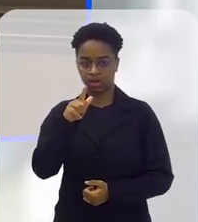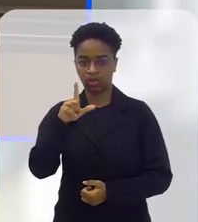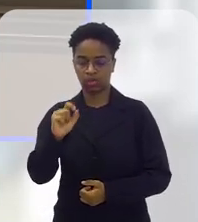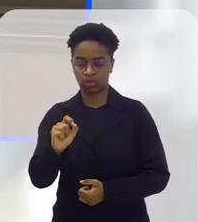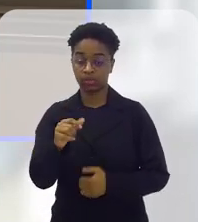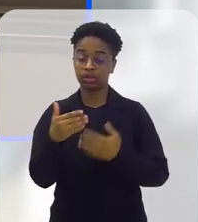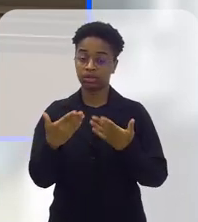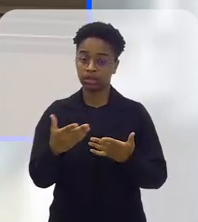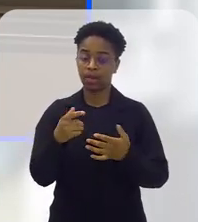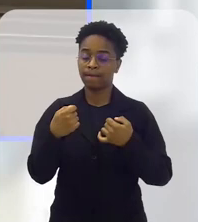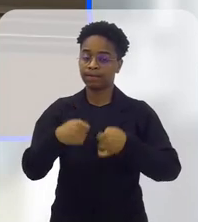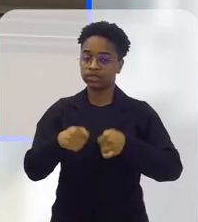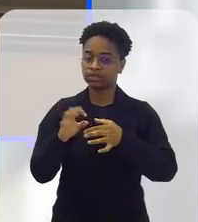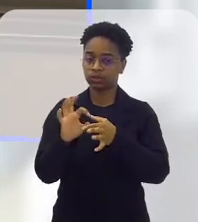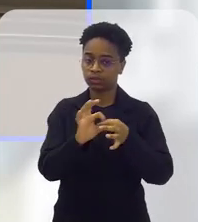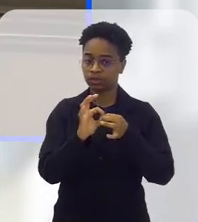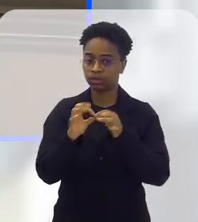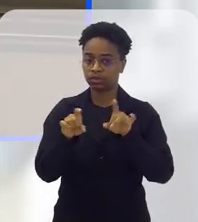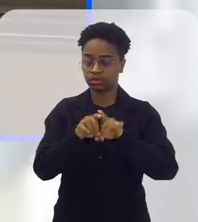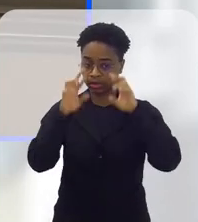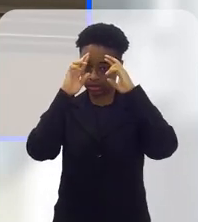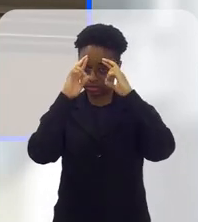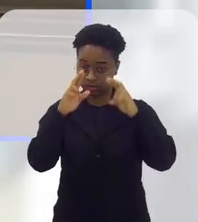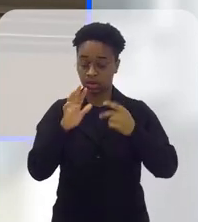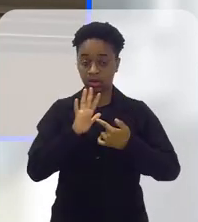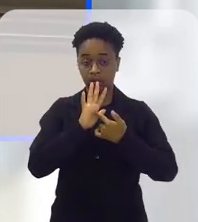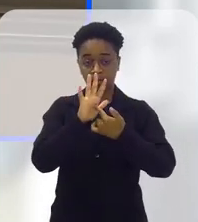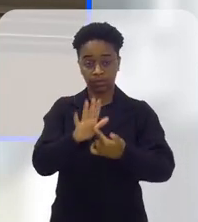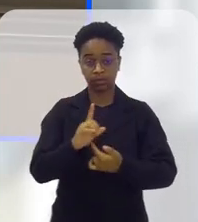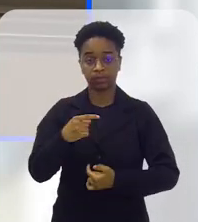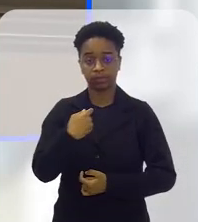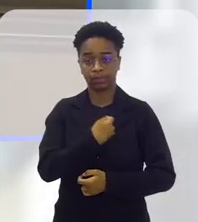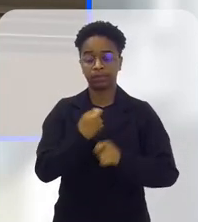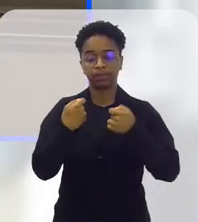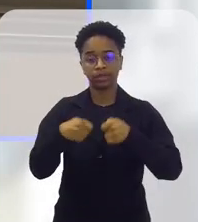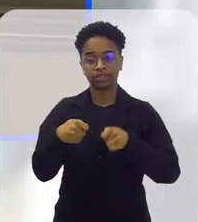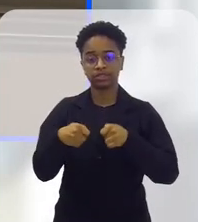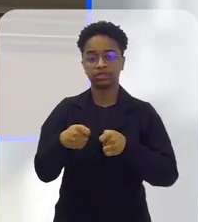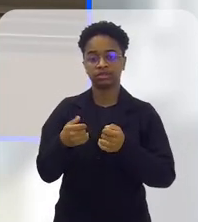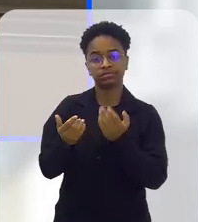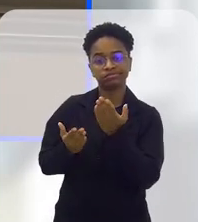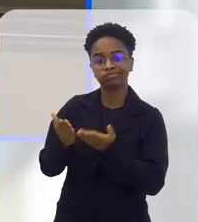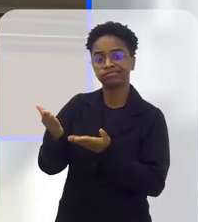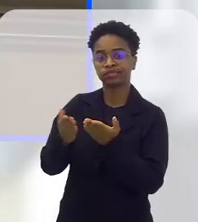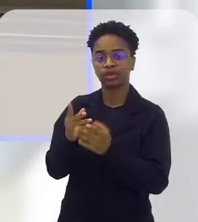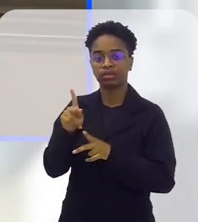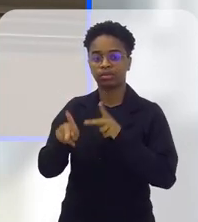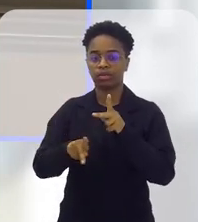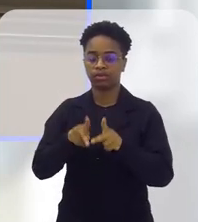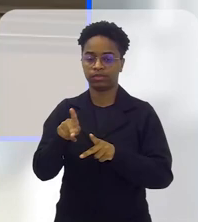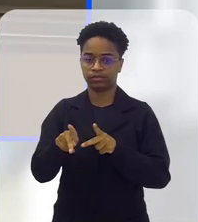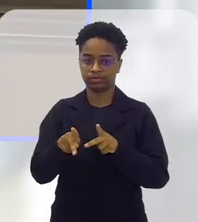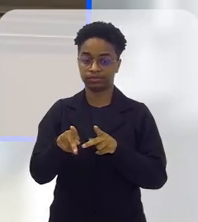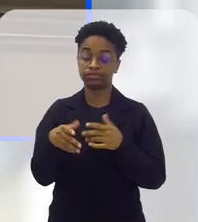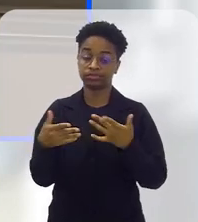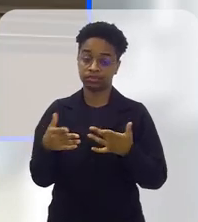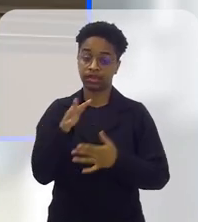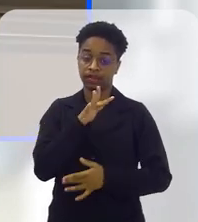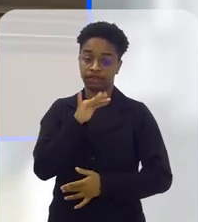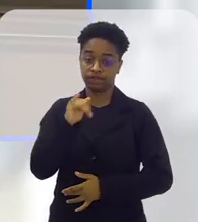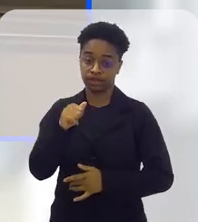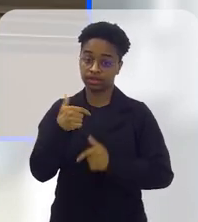Compolha. É isso que temos que ter. Essa união, esse respeito e mostrar que nós temos que servir a população.